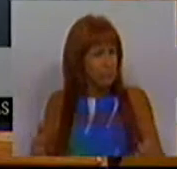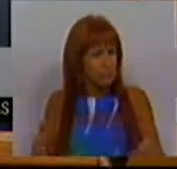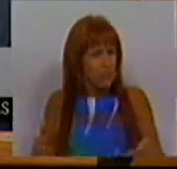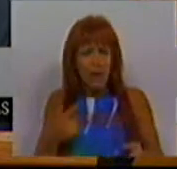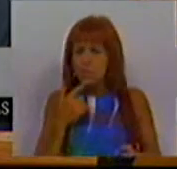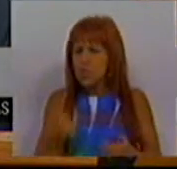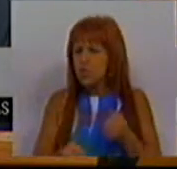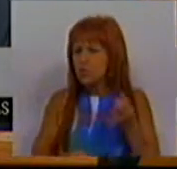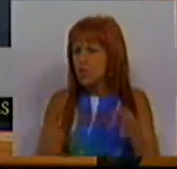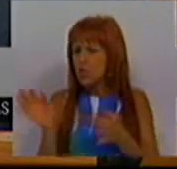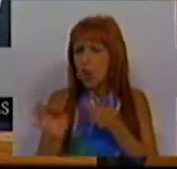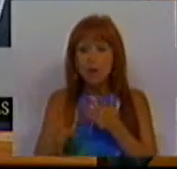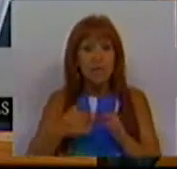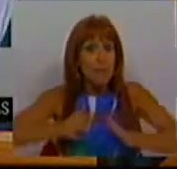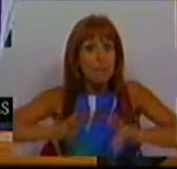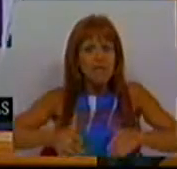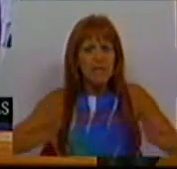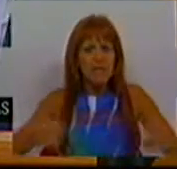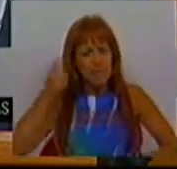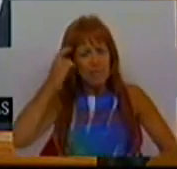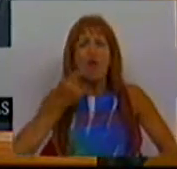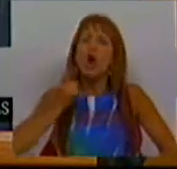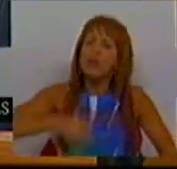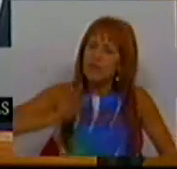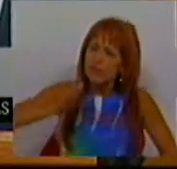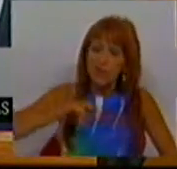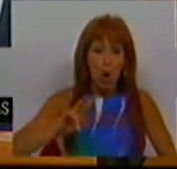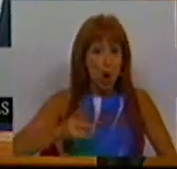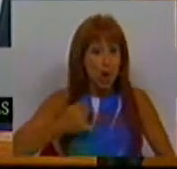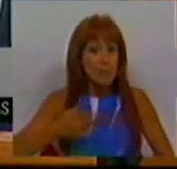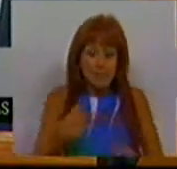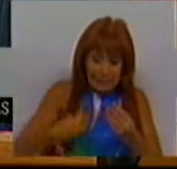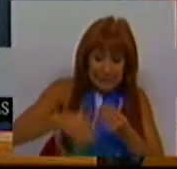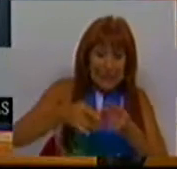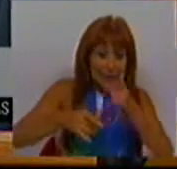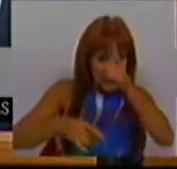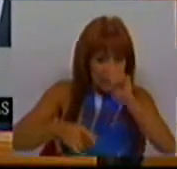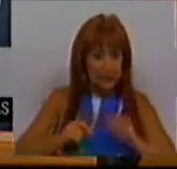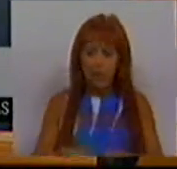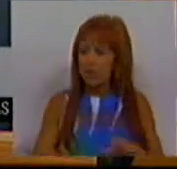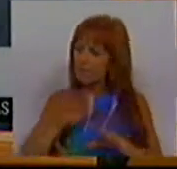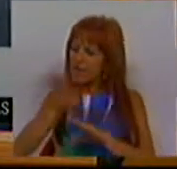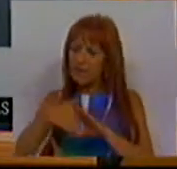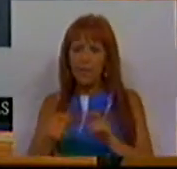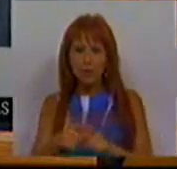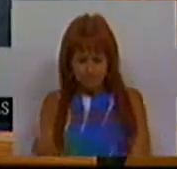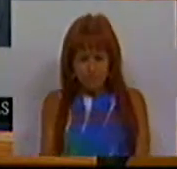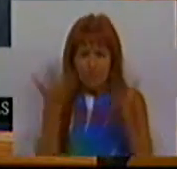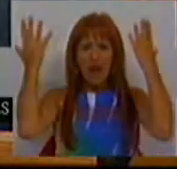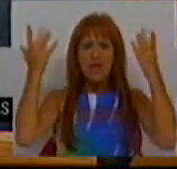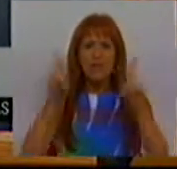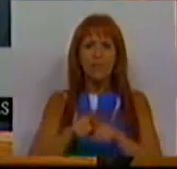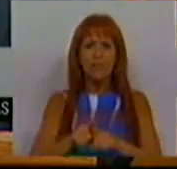Há muitos aspectos que precisam de ser repensados aos quais devemos acrescentar também uma participação mais efetiva